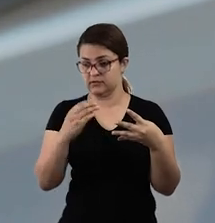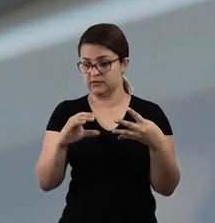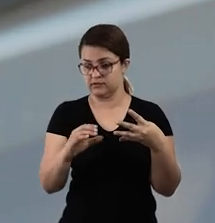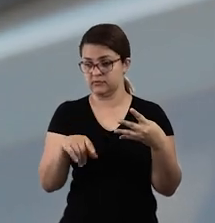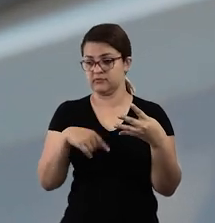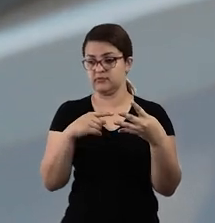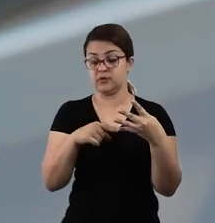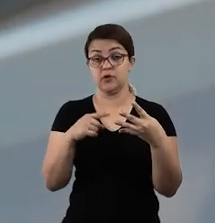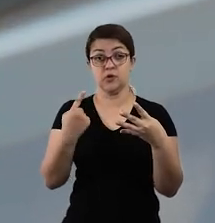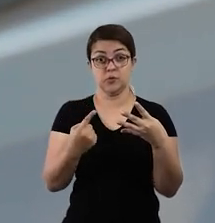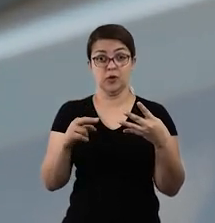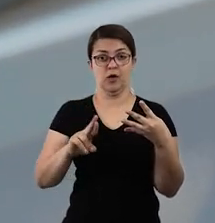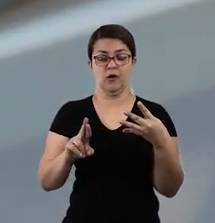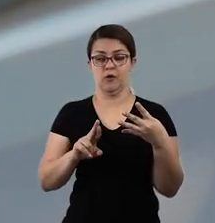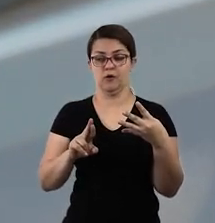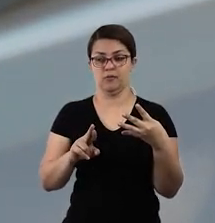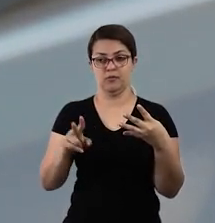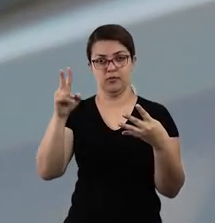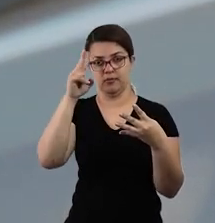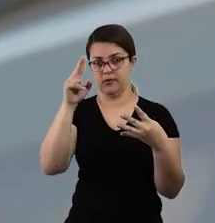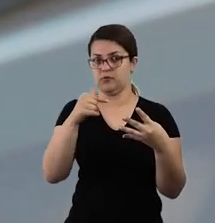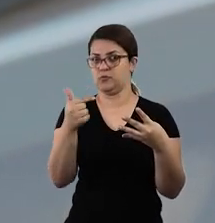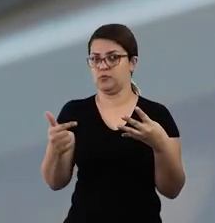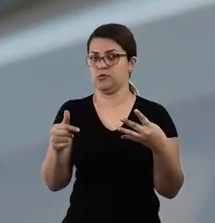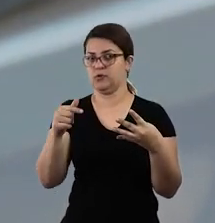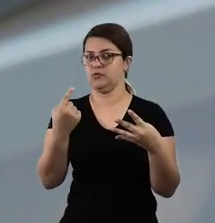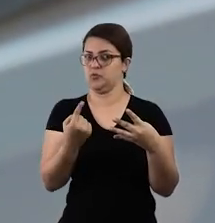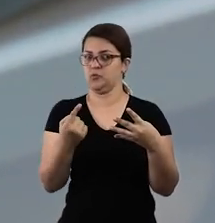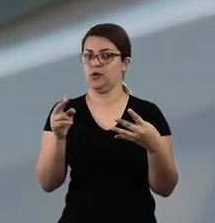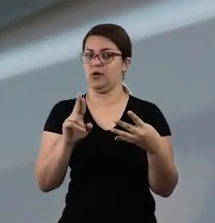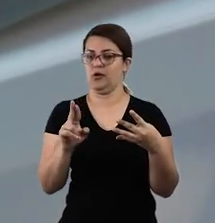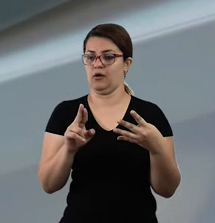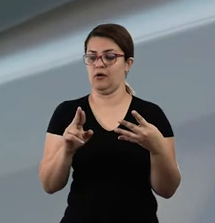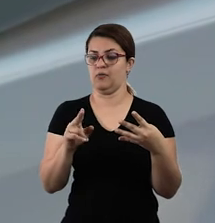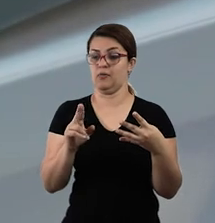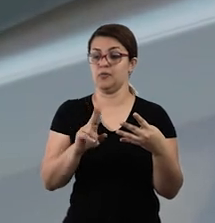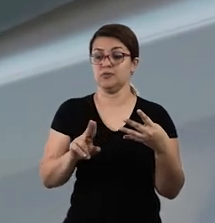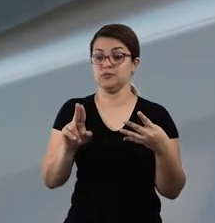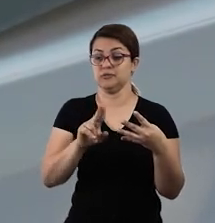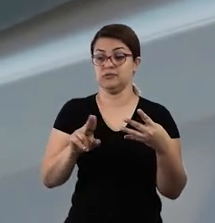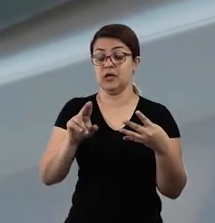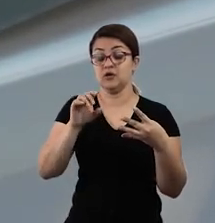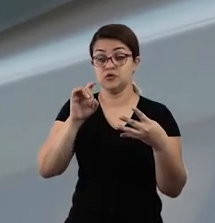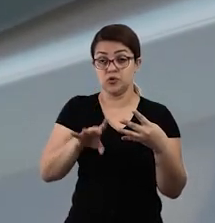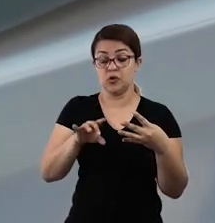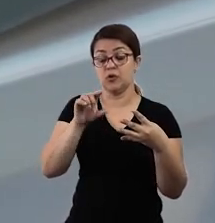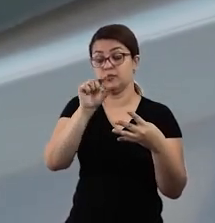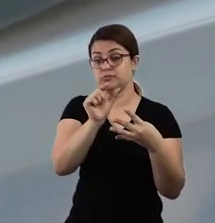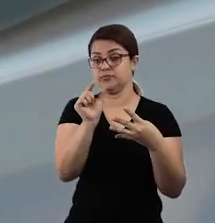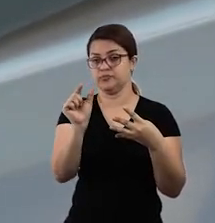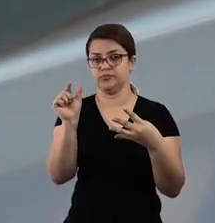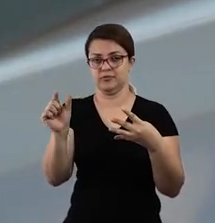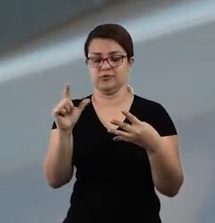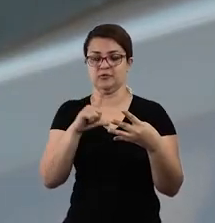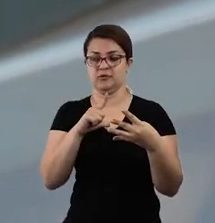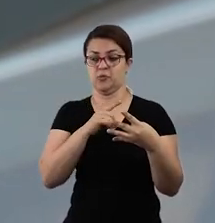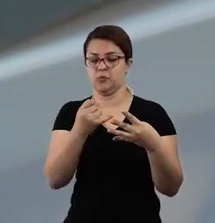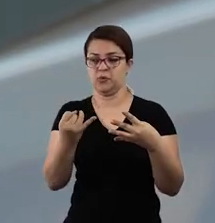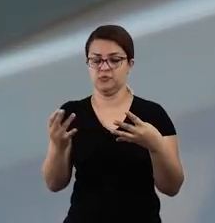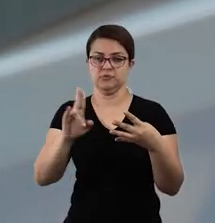centavos e 1 real. Lembrando que eu não tenho moeda de 1 real aqui. Então vocês vão ter que utilizar esses valores que estão aqui.